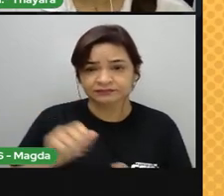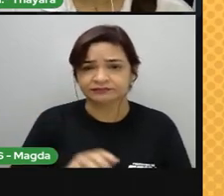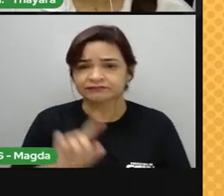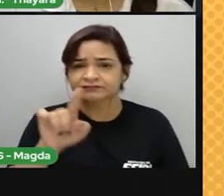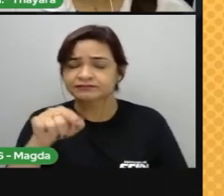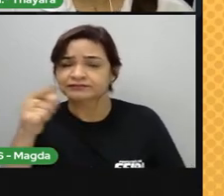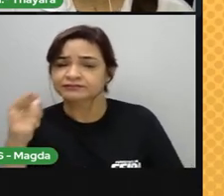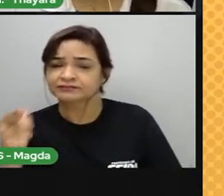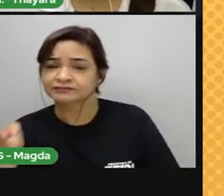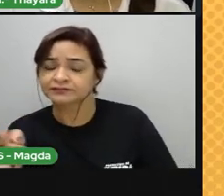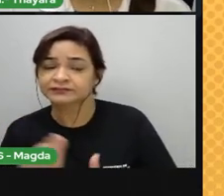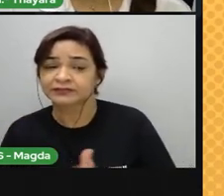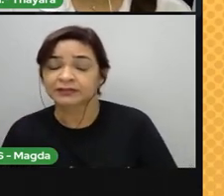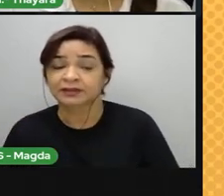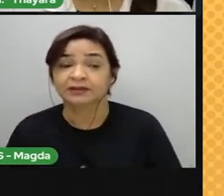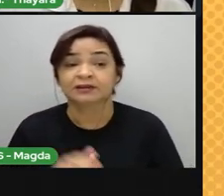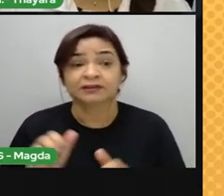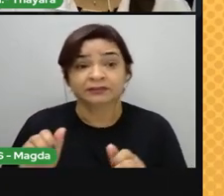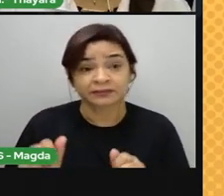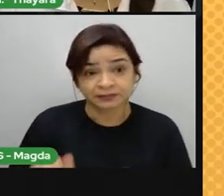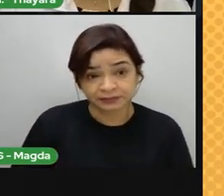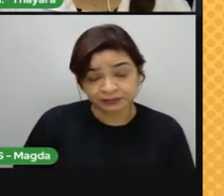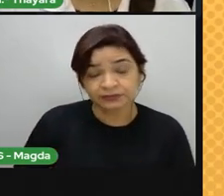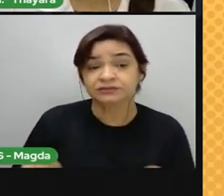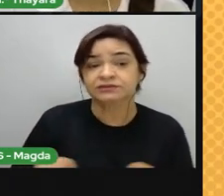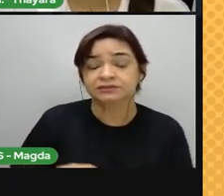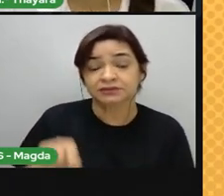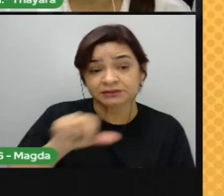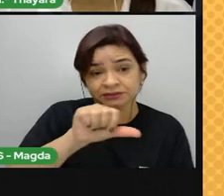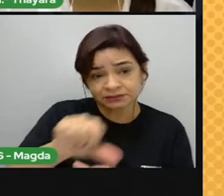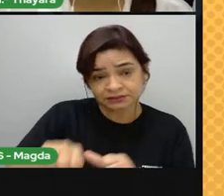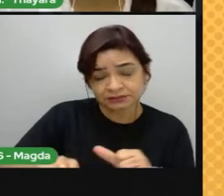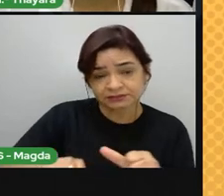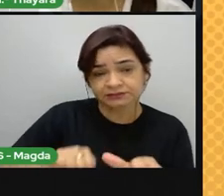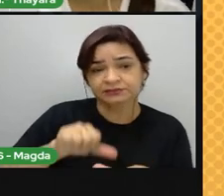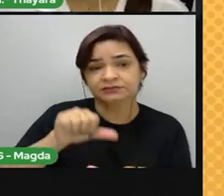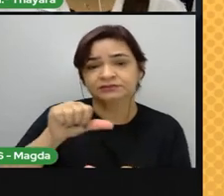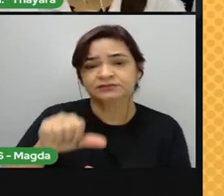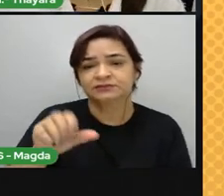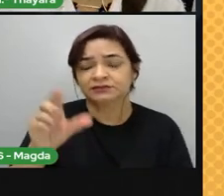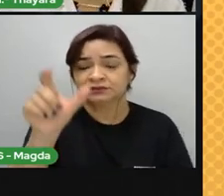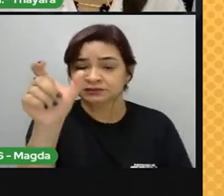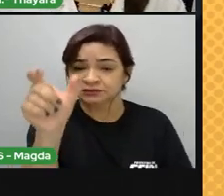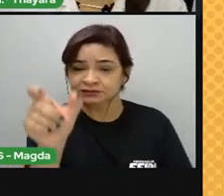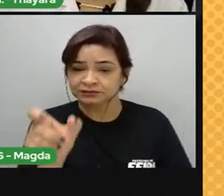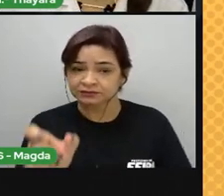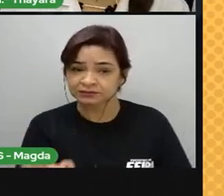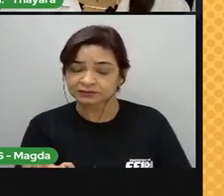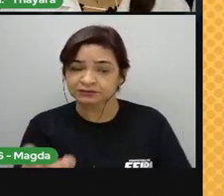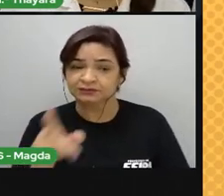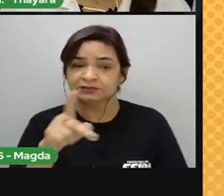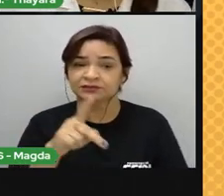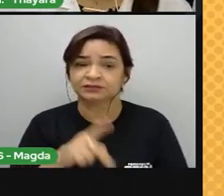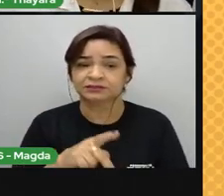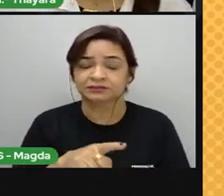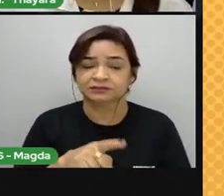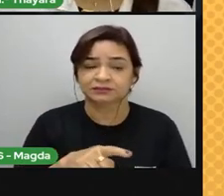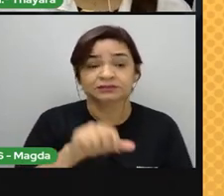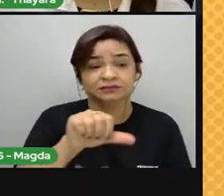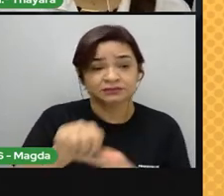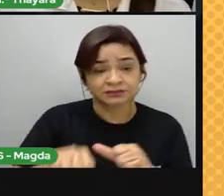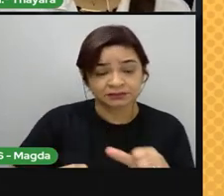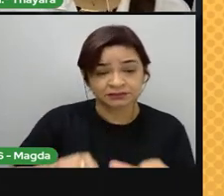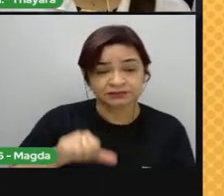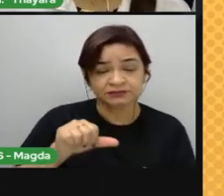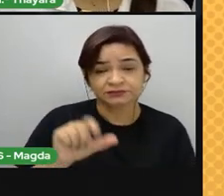rocha sedimentar, ele pode, por algum motivo, se transformar no quartizito, que é uma rocha metamórfica. Ou